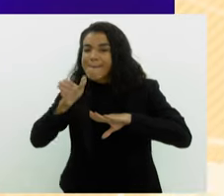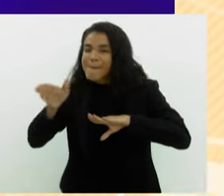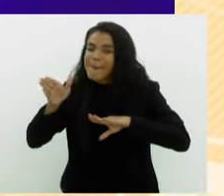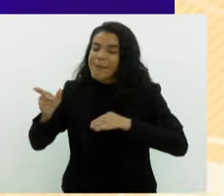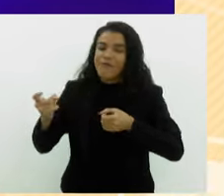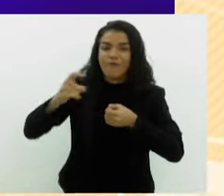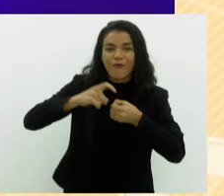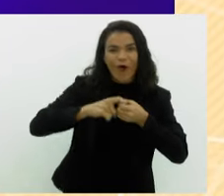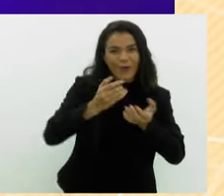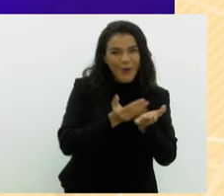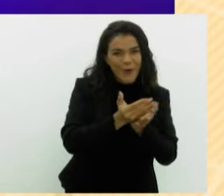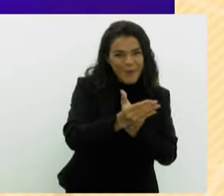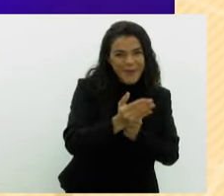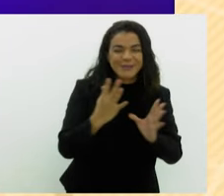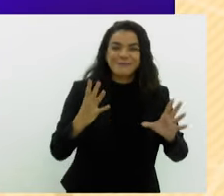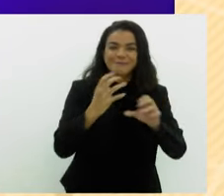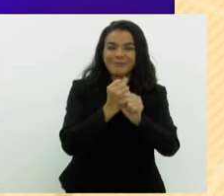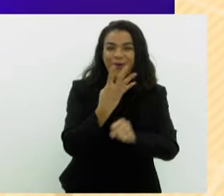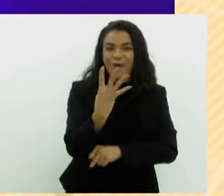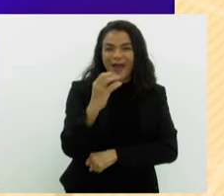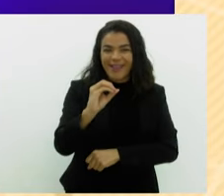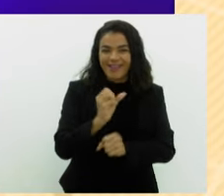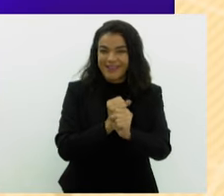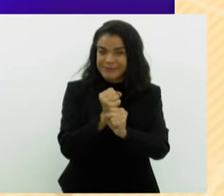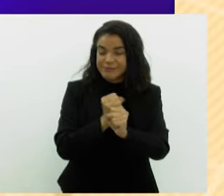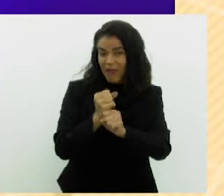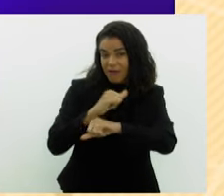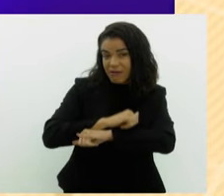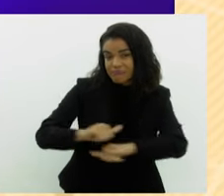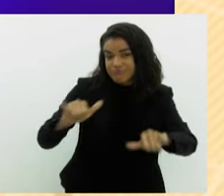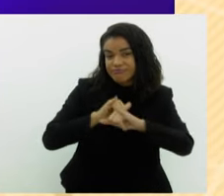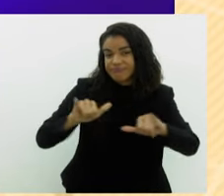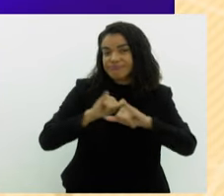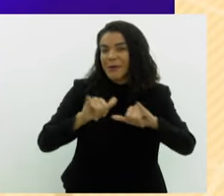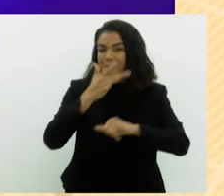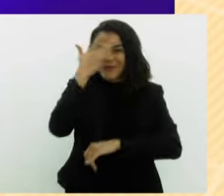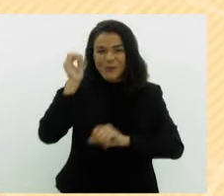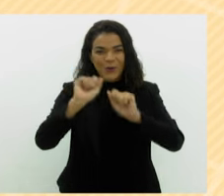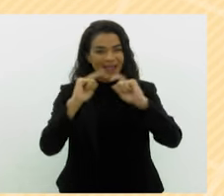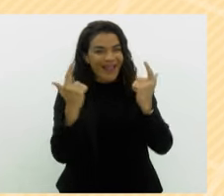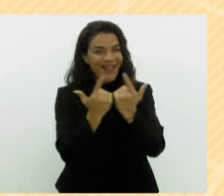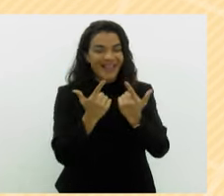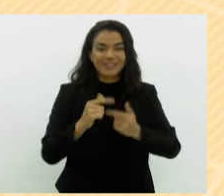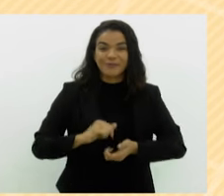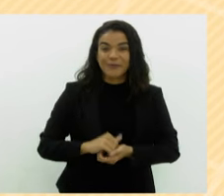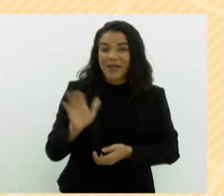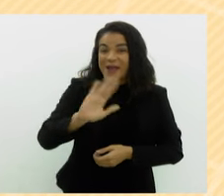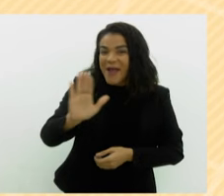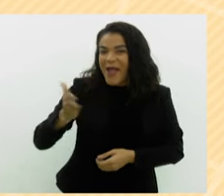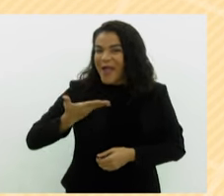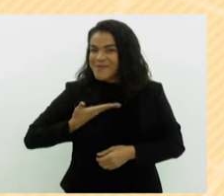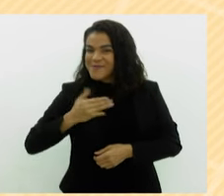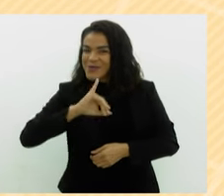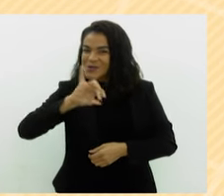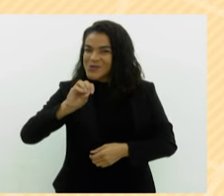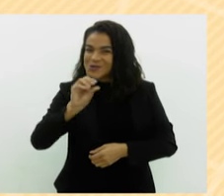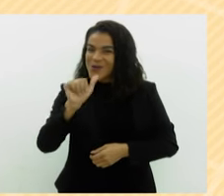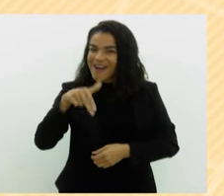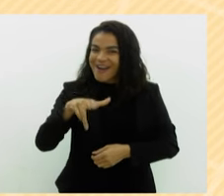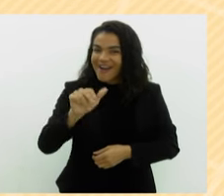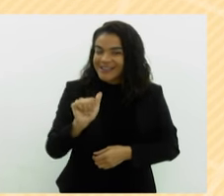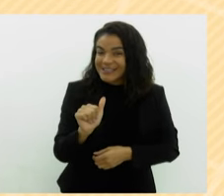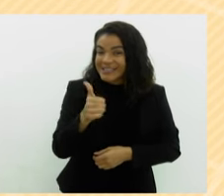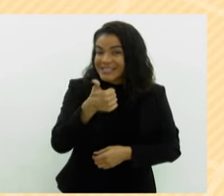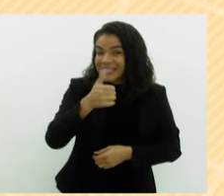comemora os 40 anos de carreira da cantora. Ela tem um recado para o público da TV Alerj. Alô, amigos! Aqui é a Joana. E no dia